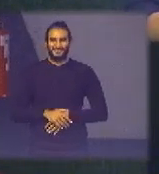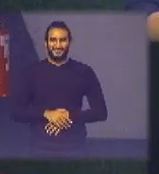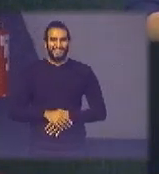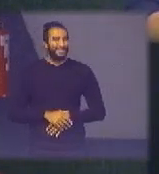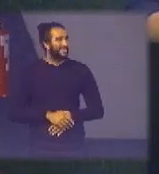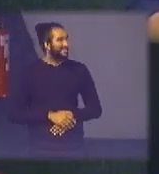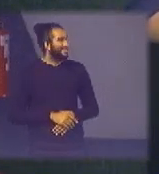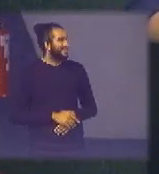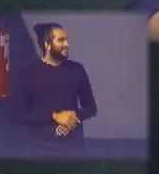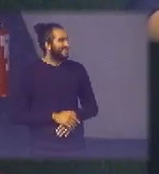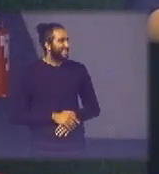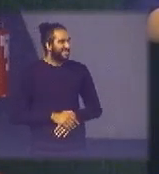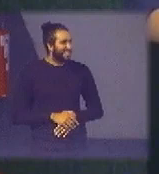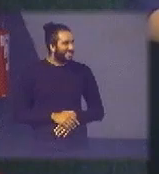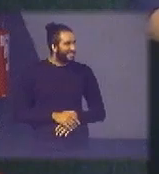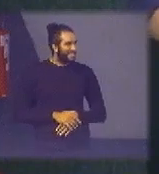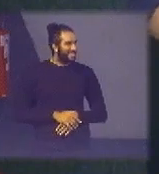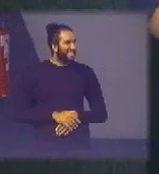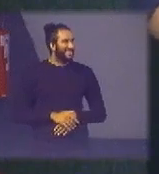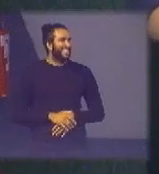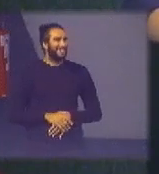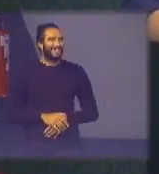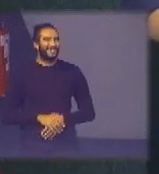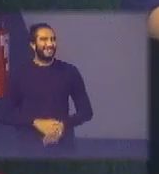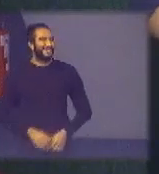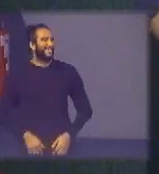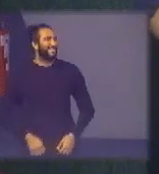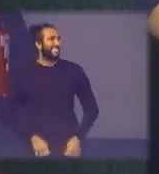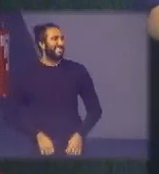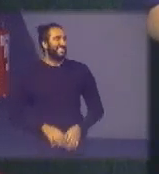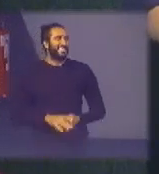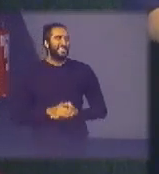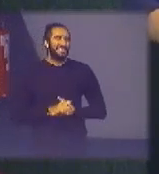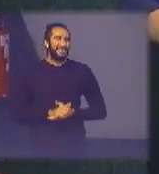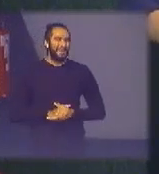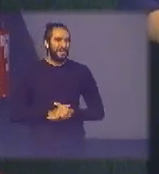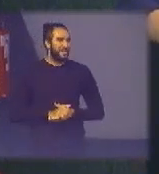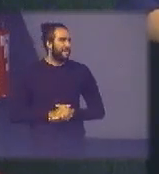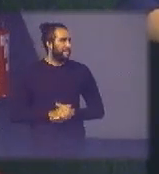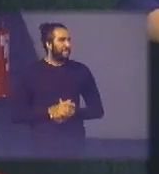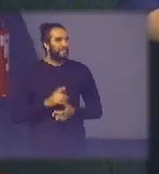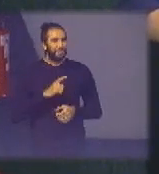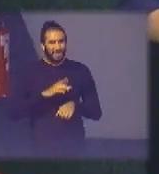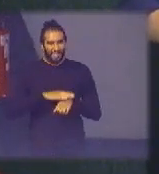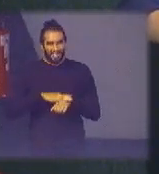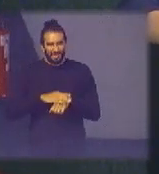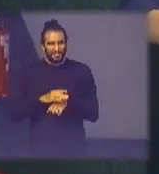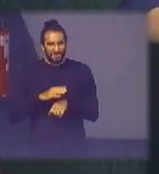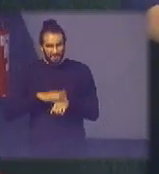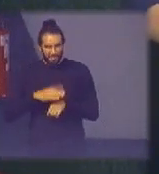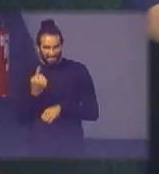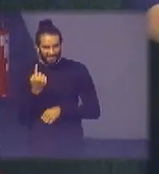caraca nunca fui tão aplaudido em tão pouco tempo né segunda terceira vez dá tempo de mais uma antes de eu ir tá